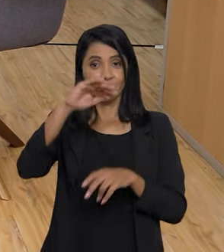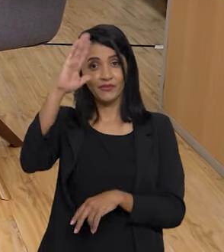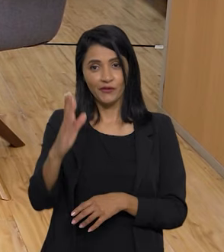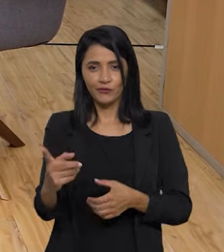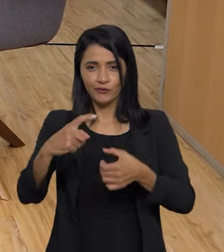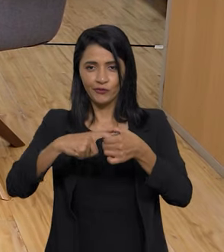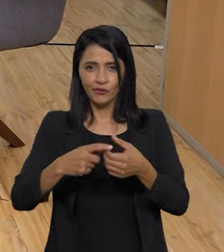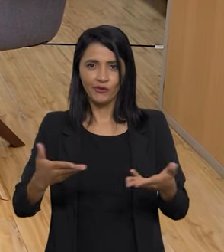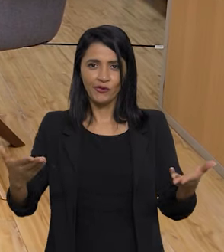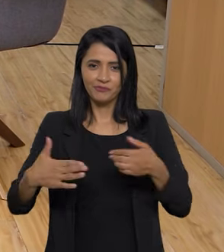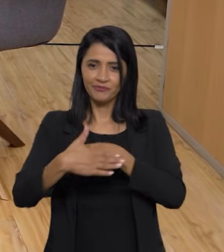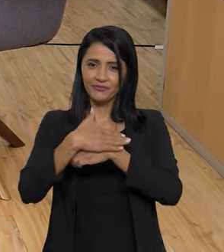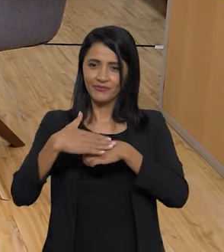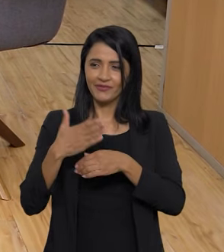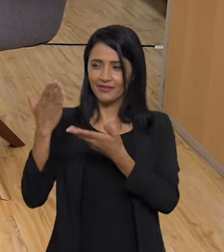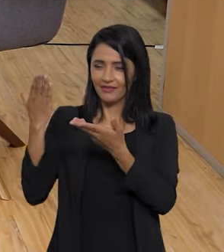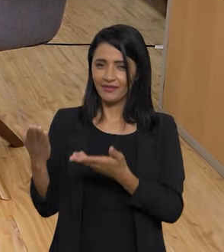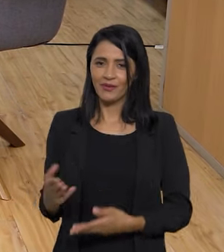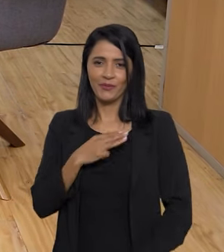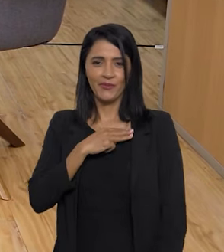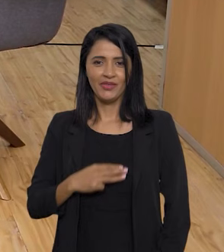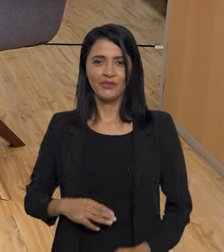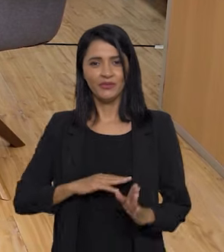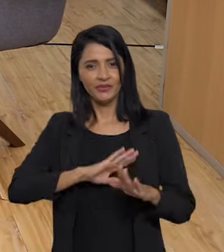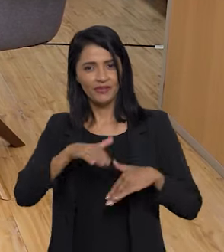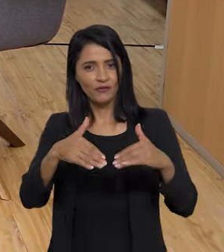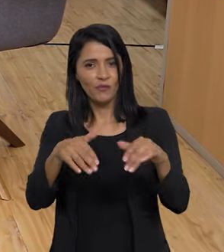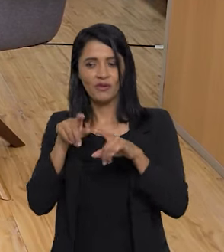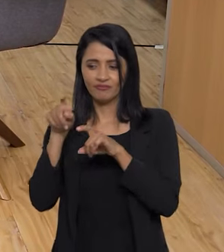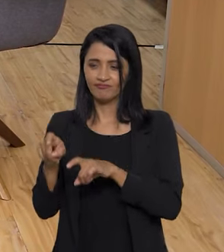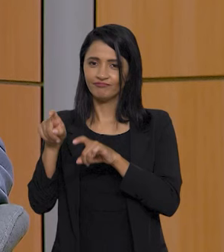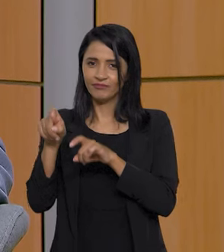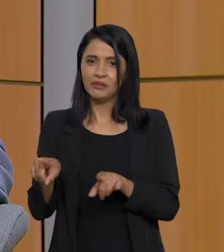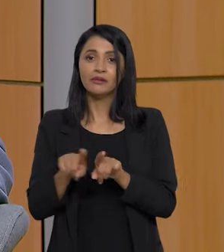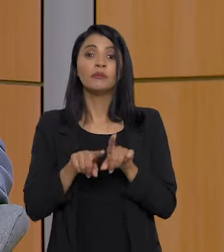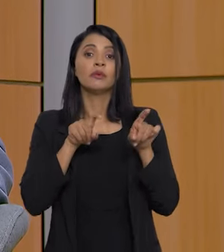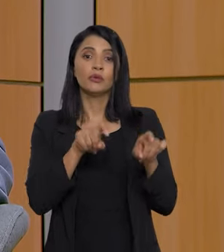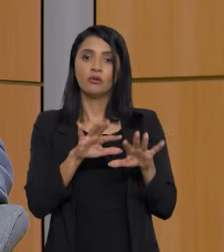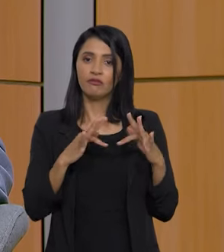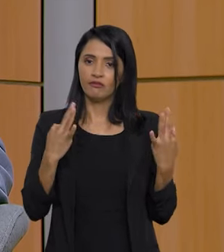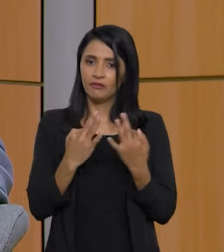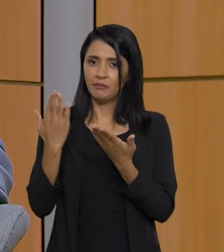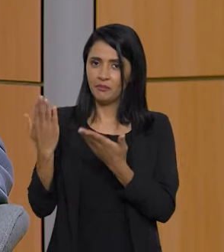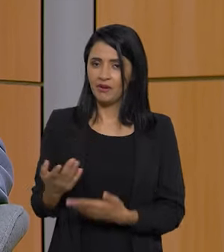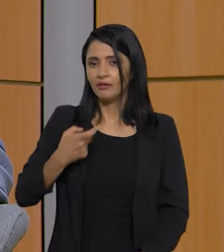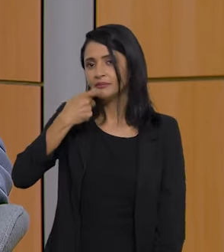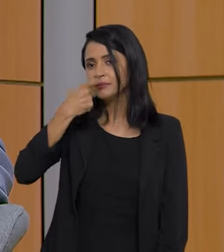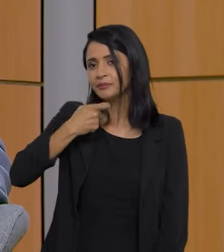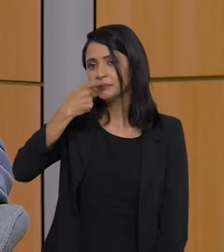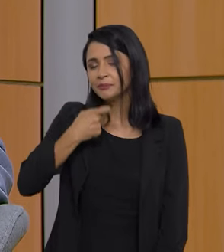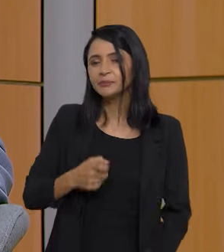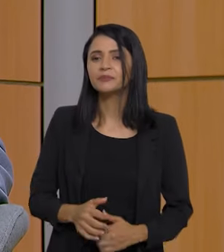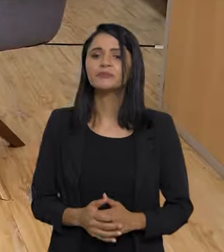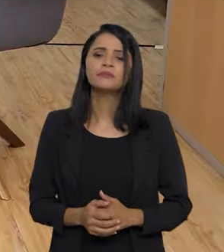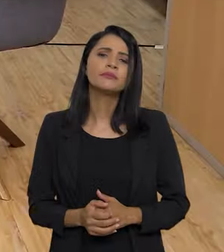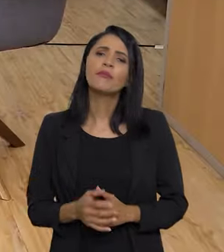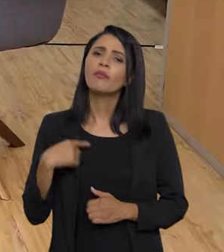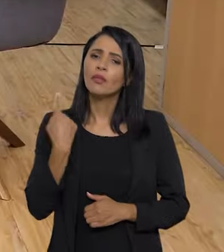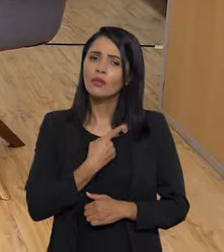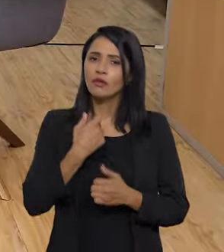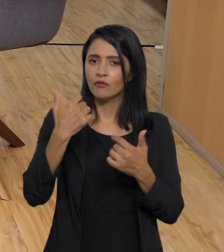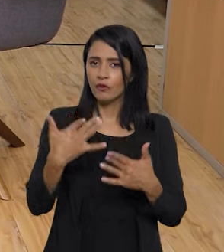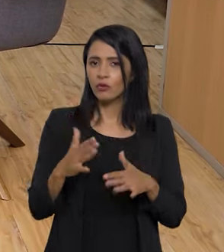Brasil em Pauta de volta. a conversa hoje é com o ministro do Desenvolvimento Agrário e Agricultura Familiar, Paulo Teixeira.